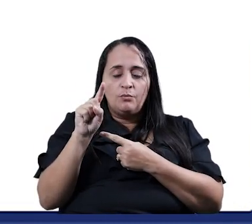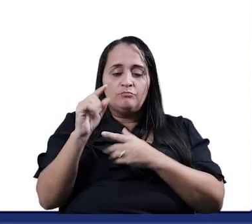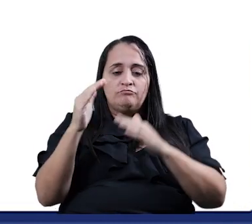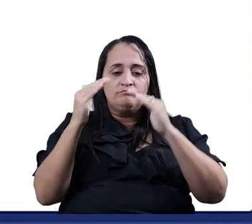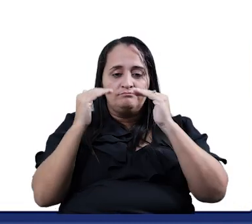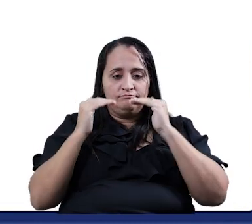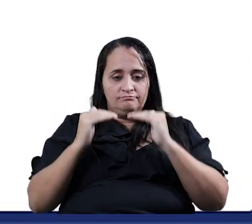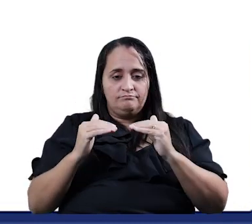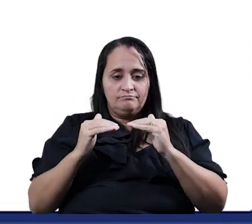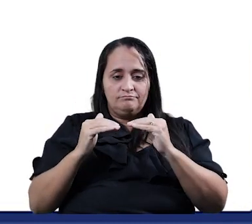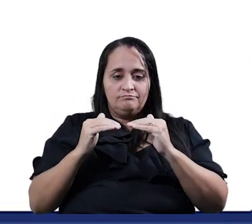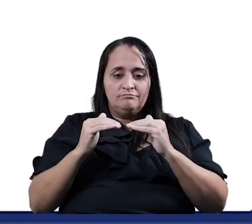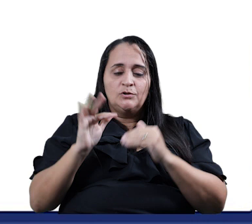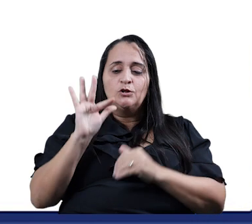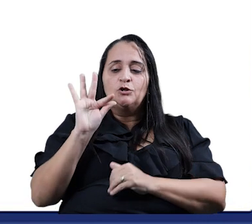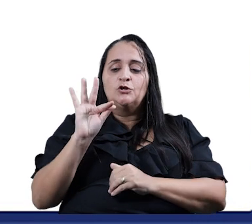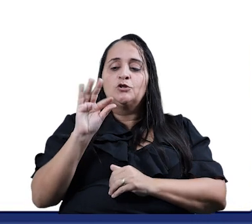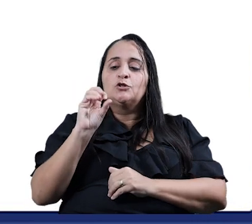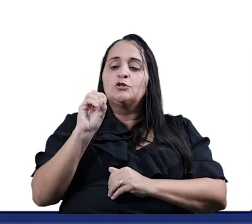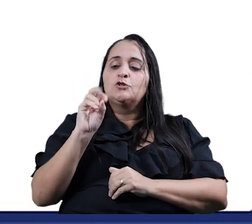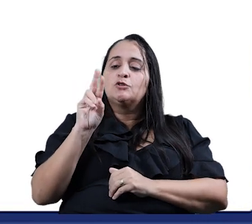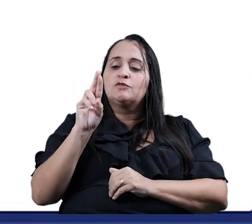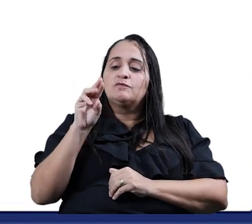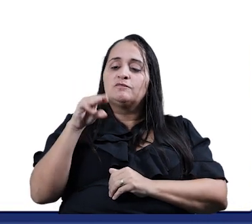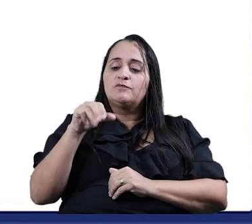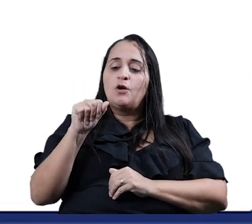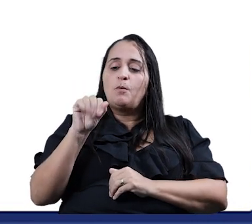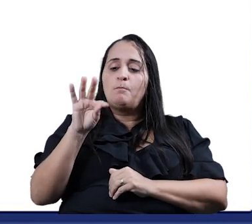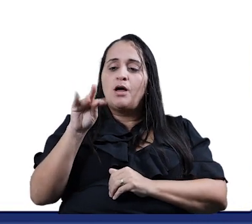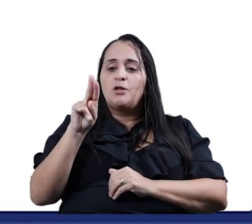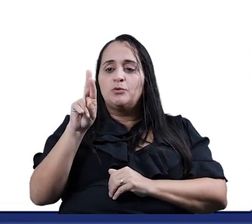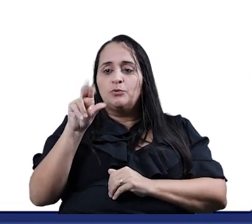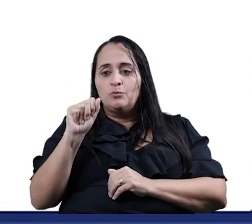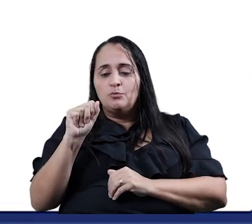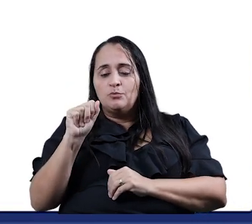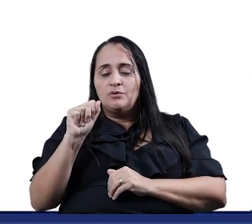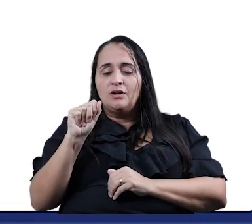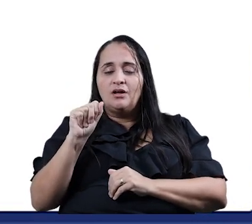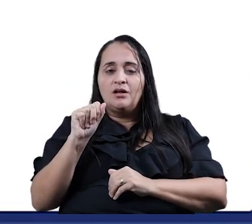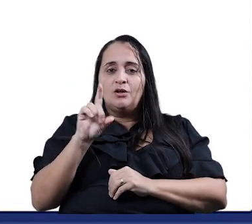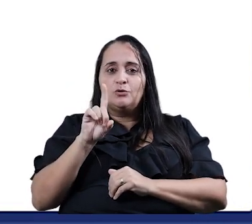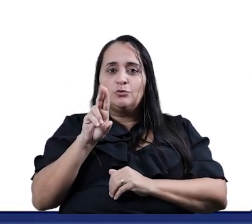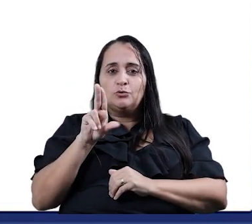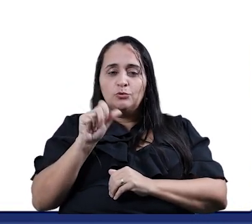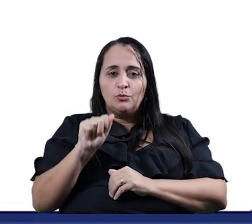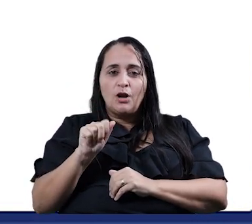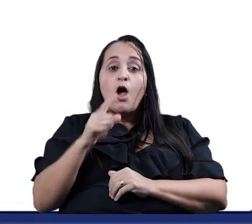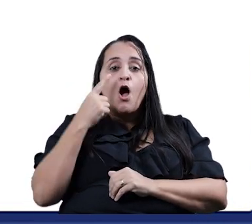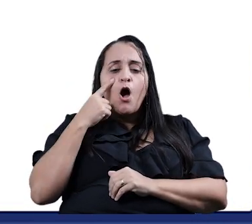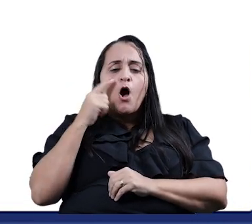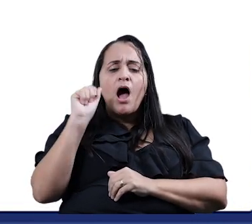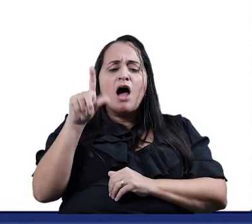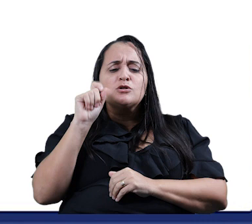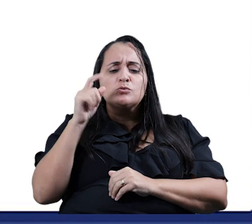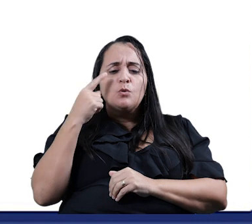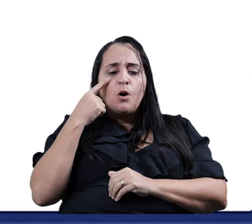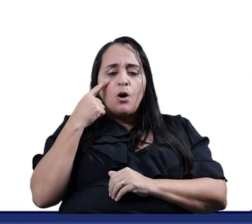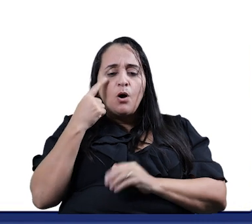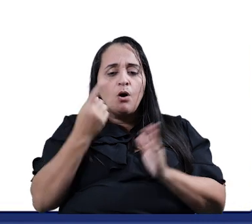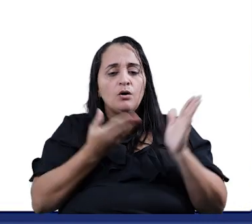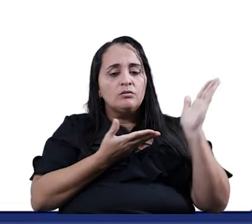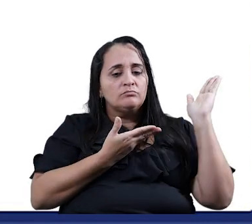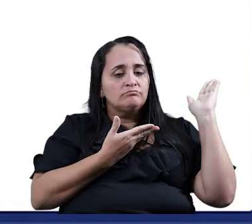Formatura Dura Setim Capim Fivela